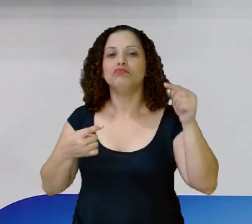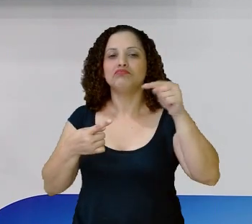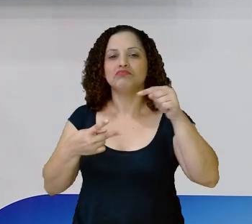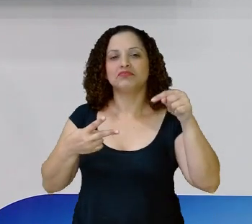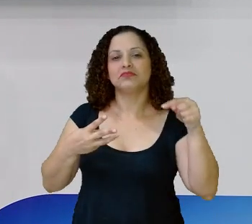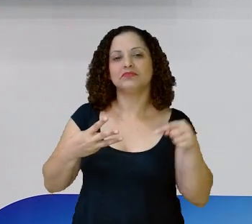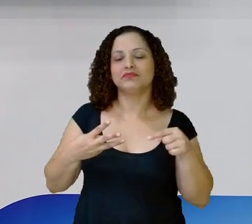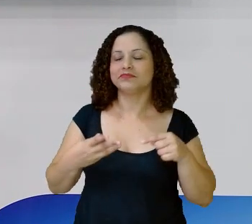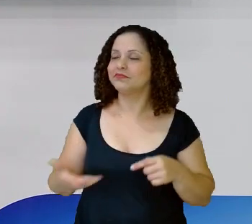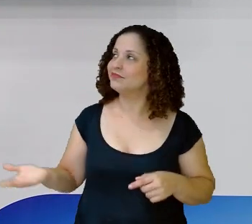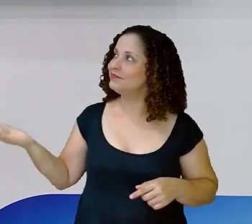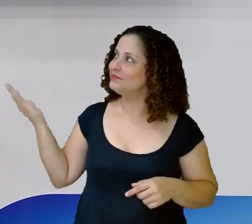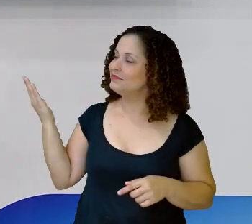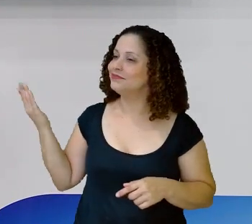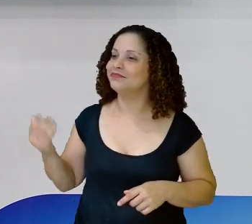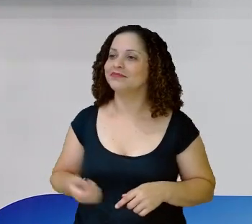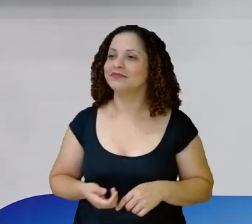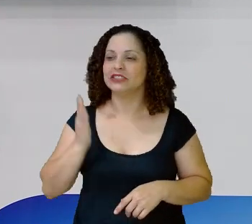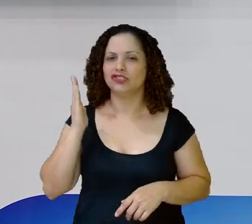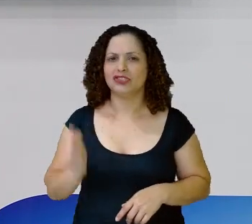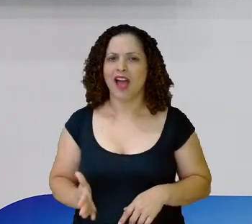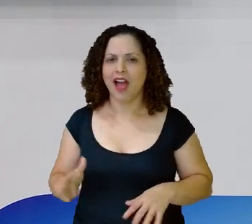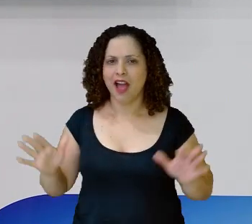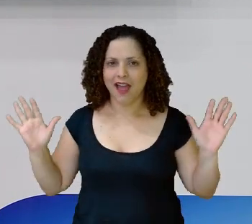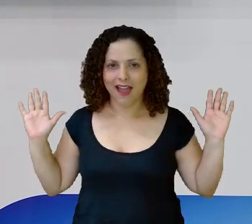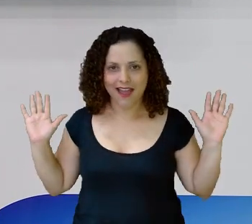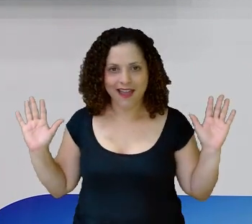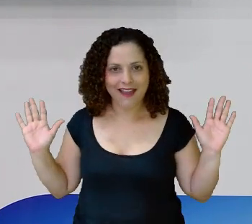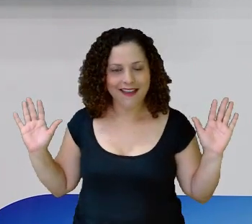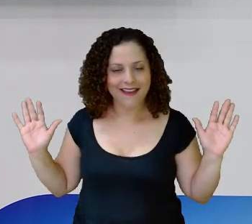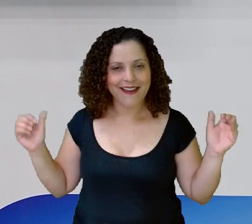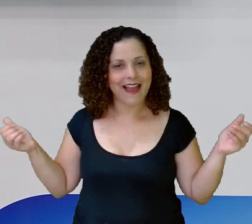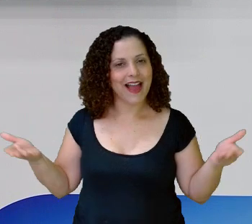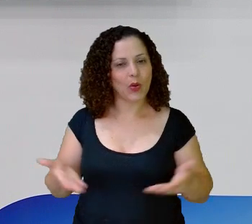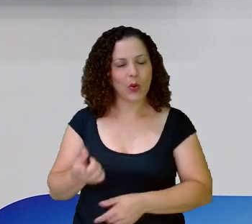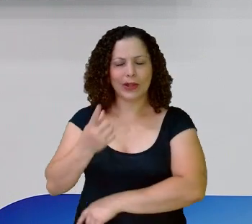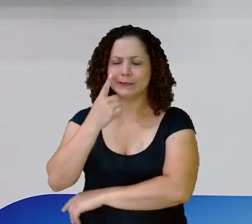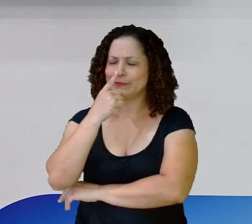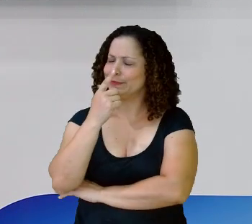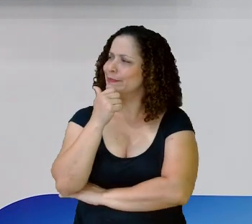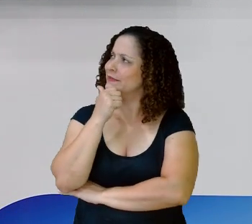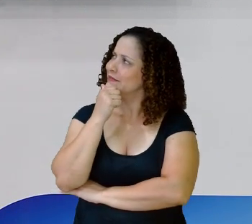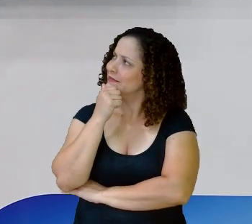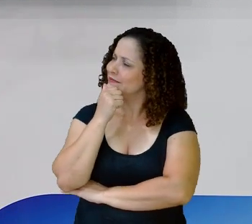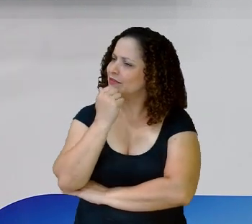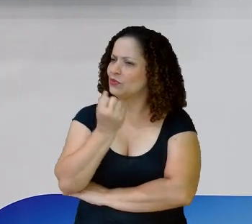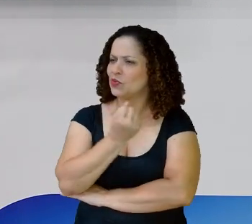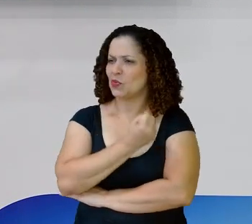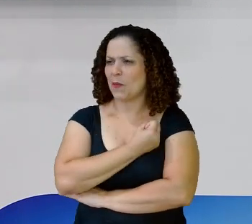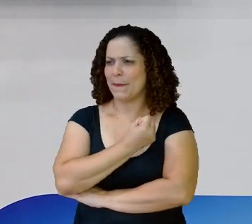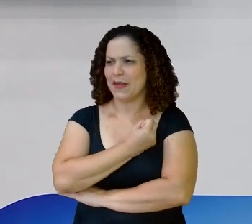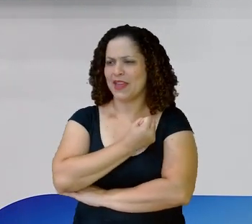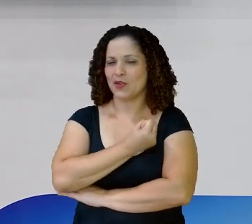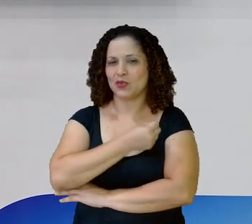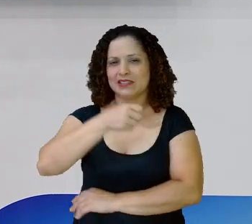E agora Eu já dei Eita Professora Márcia Agora você me pegou Viu? 75?